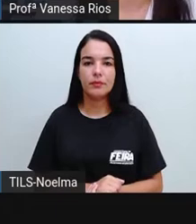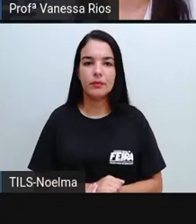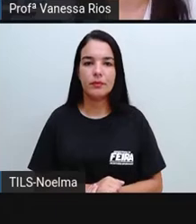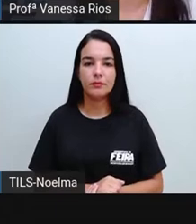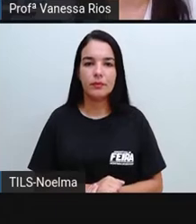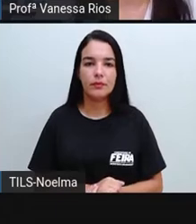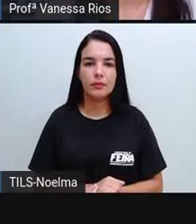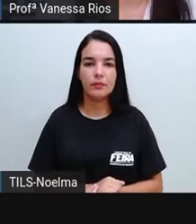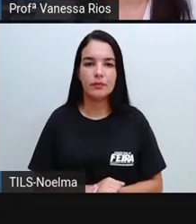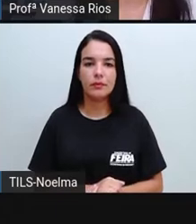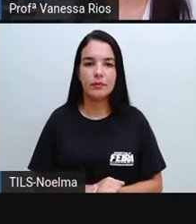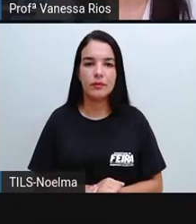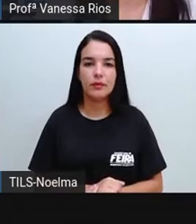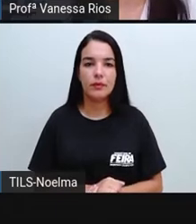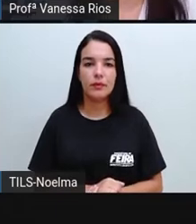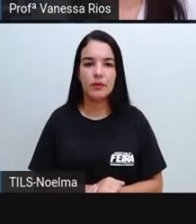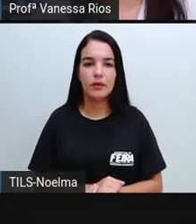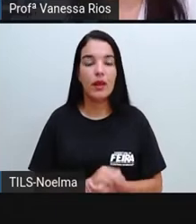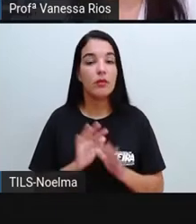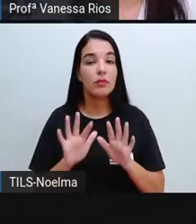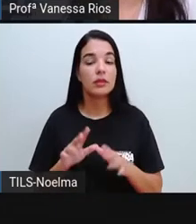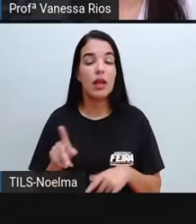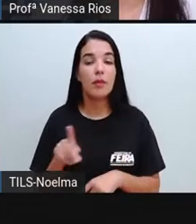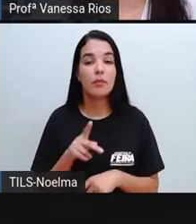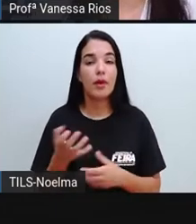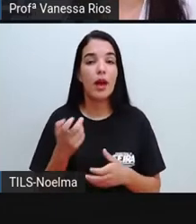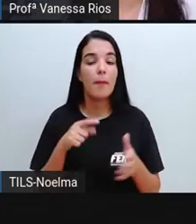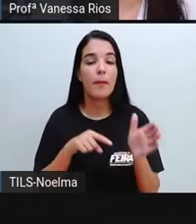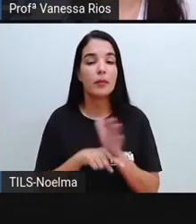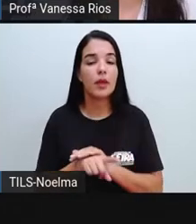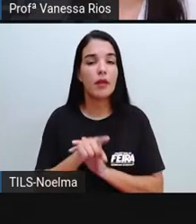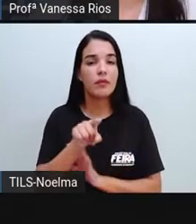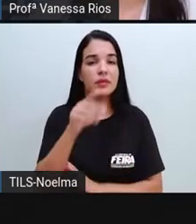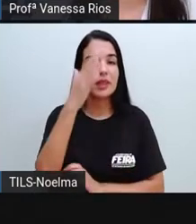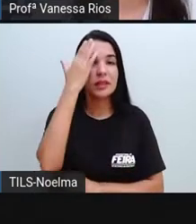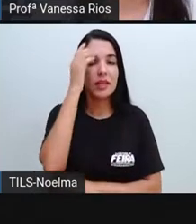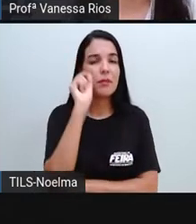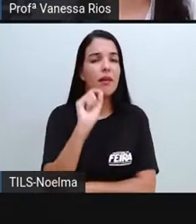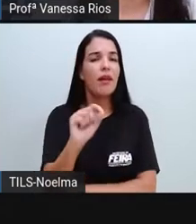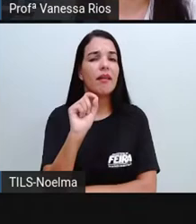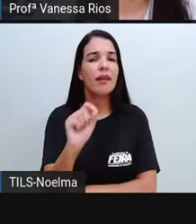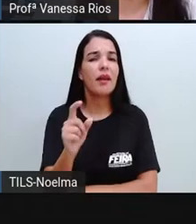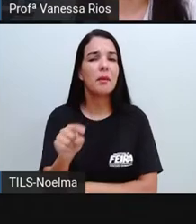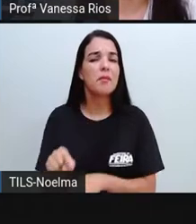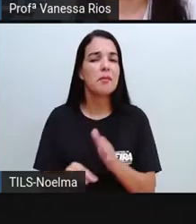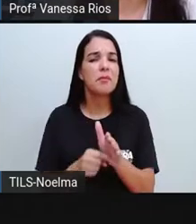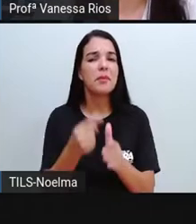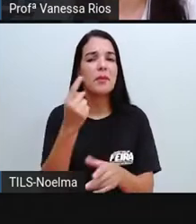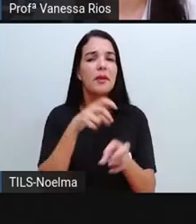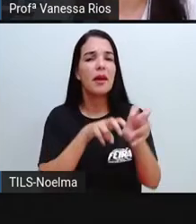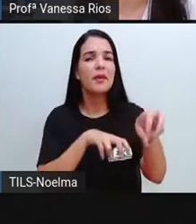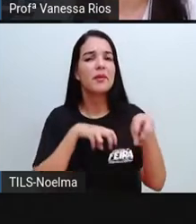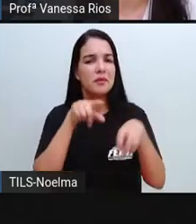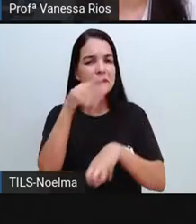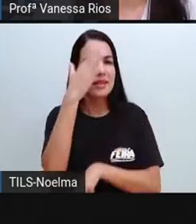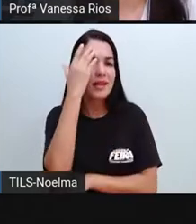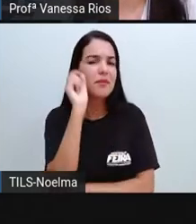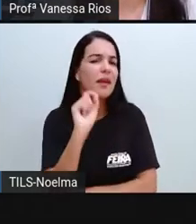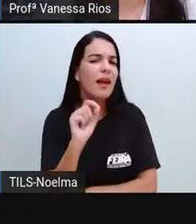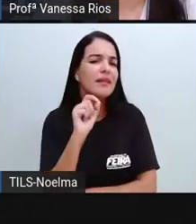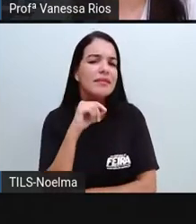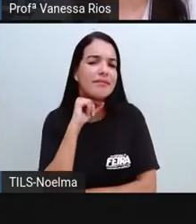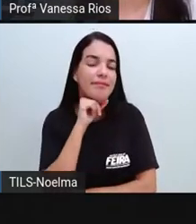agricultura hoje. Mas o que a PRO quer perguntar é, você sabe aí quem foram os primeiros agricultores, né? Quem são aí